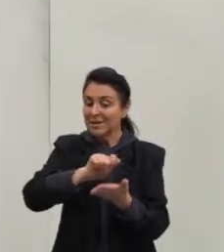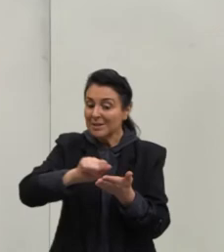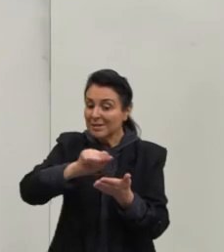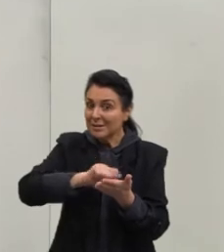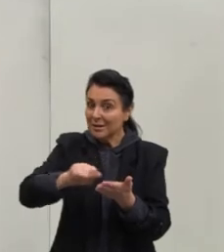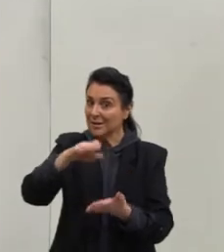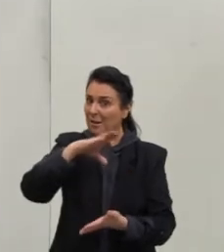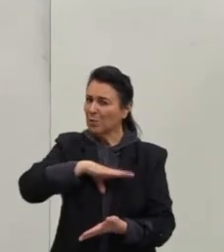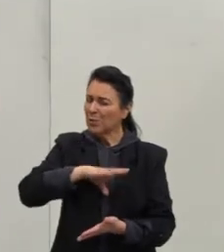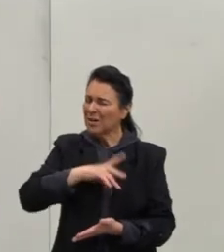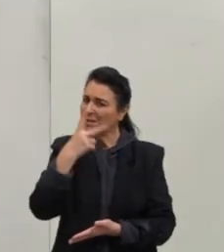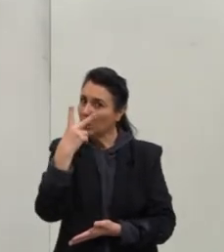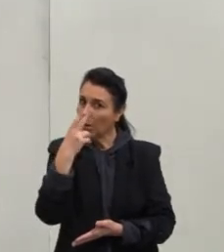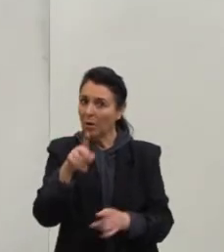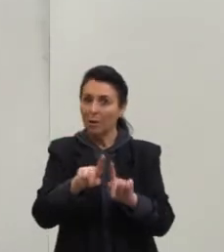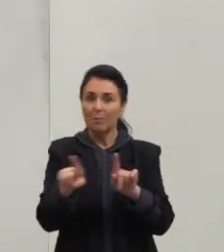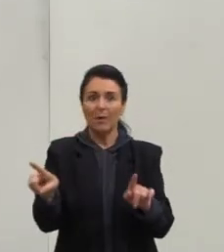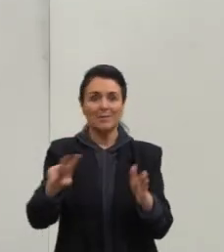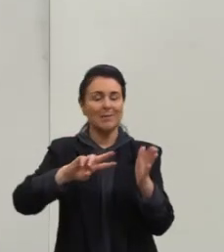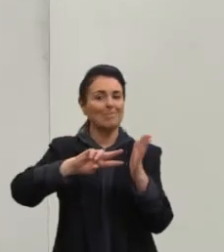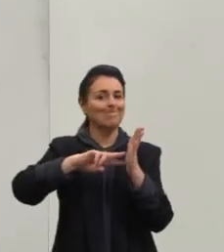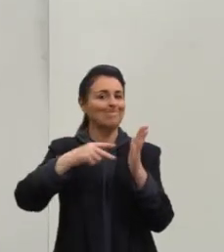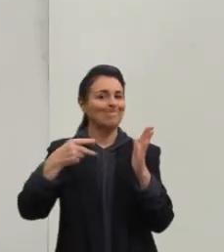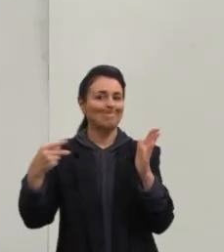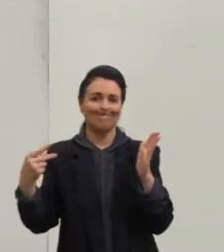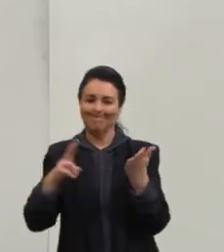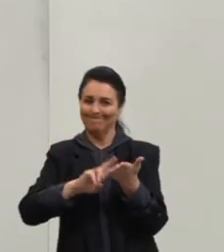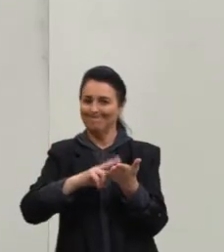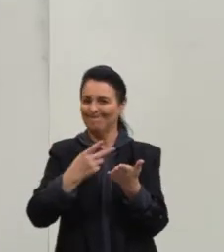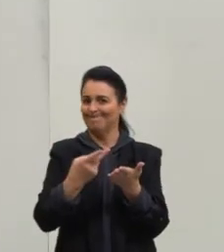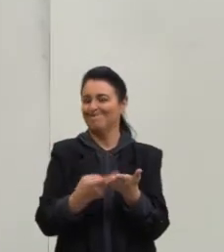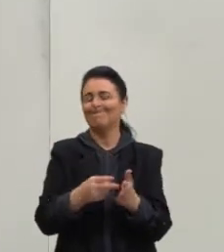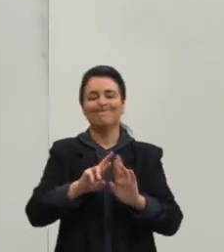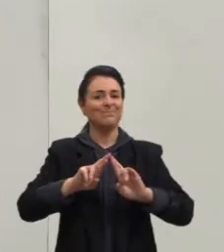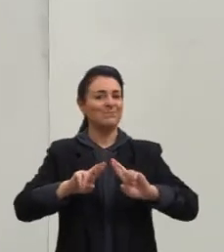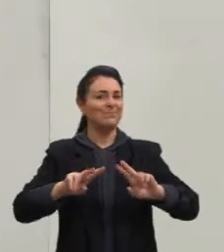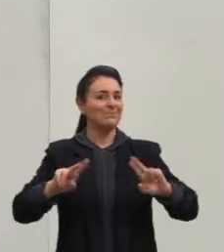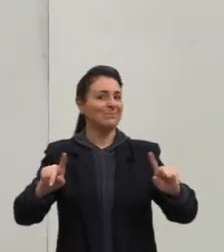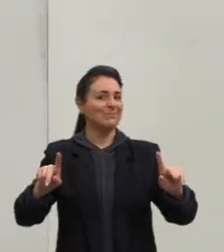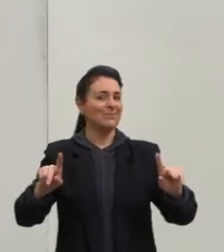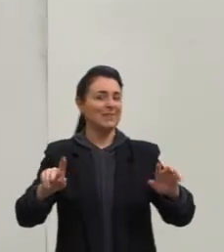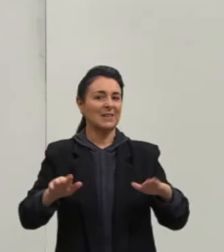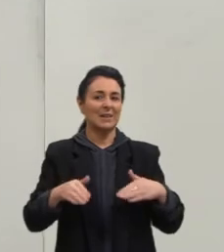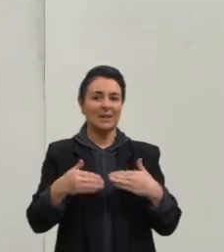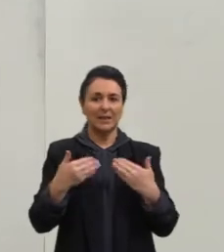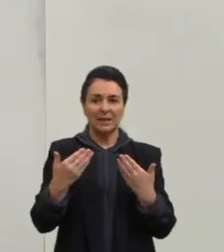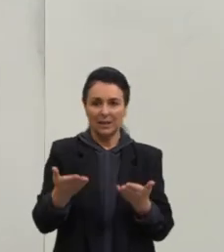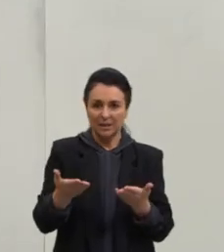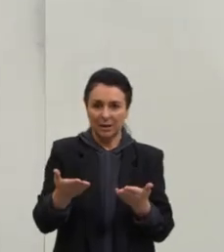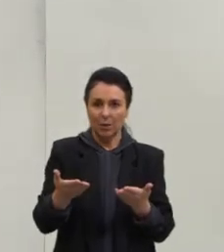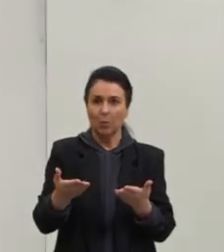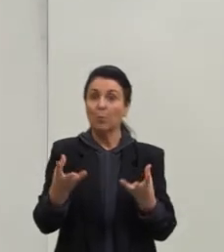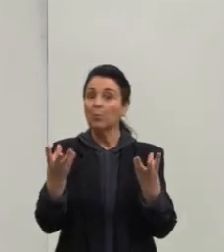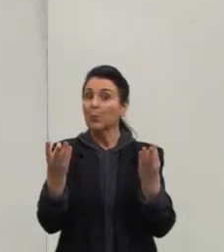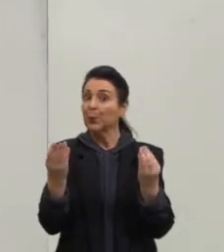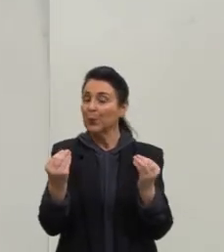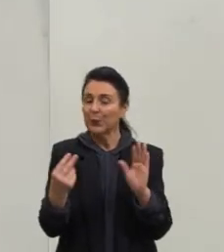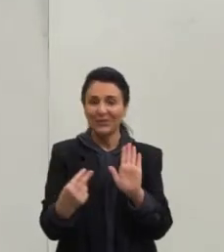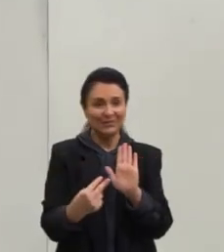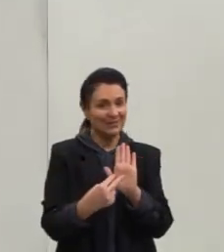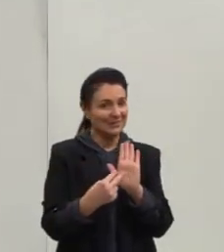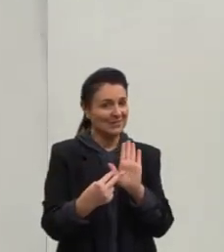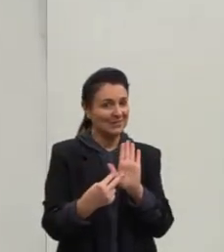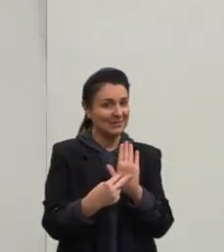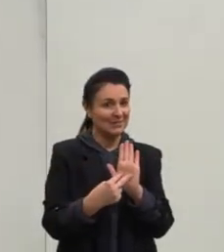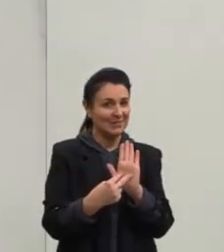mesma forma que o português, mas elas têm uma tradução completamente diferente. Ok, pessoal? Então, nós também vamos ficar atentos nessa questão